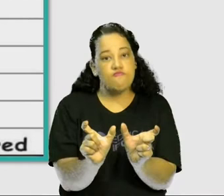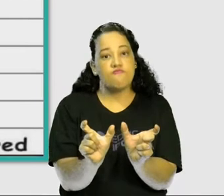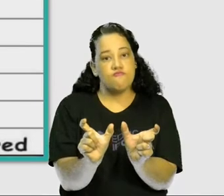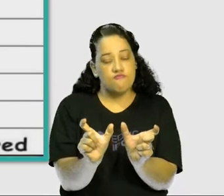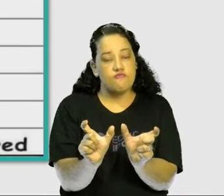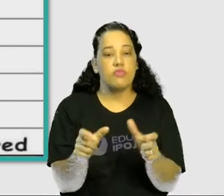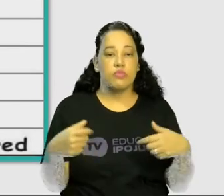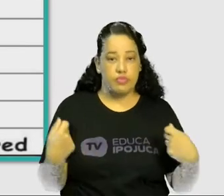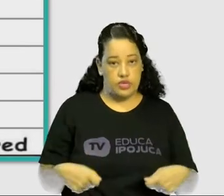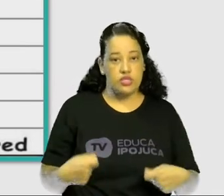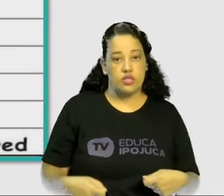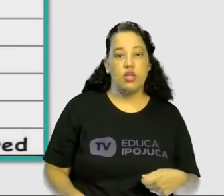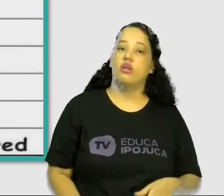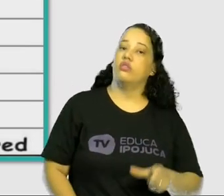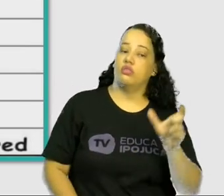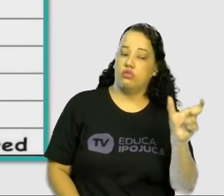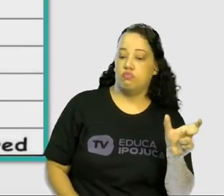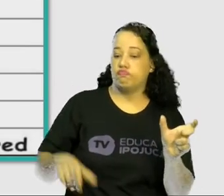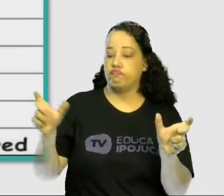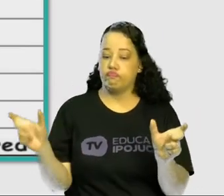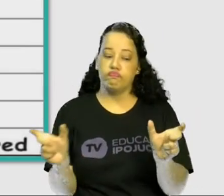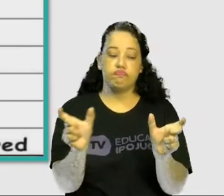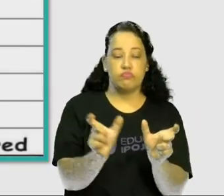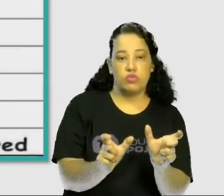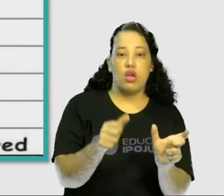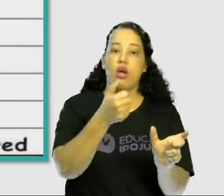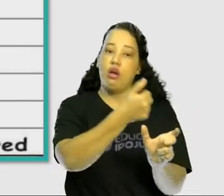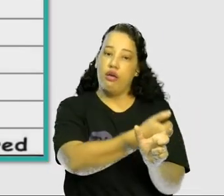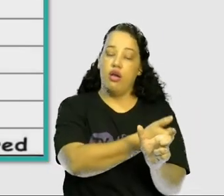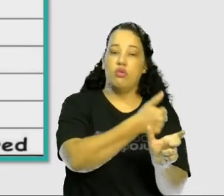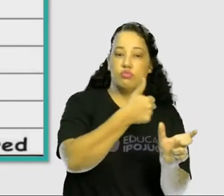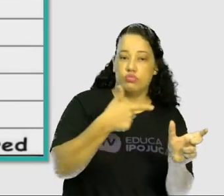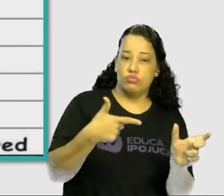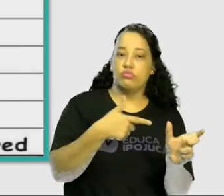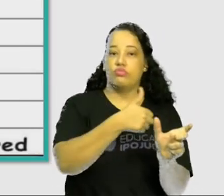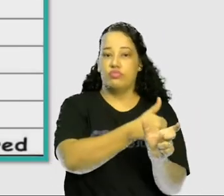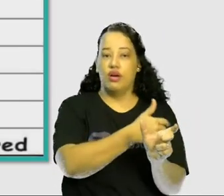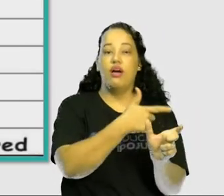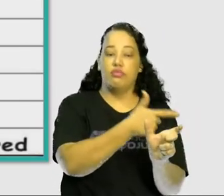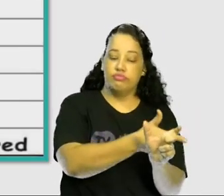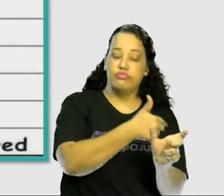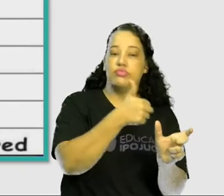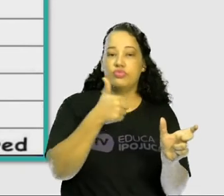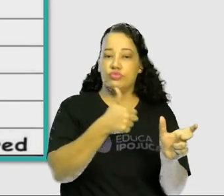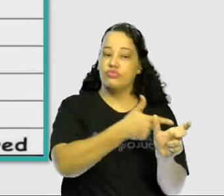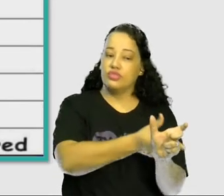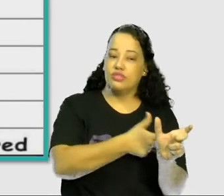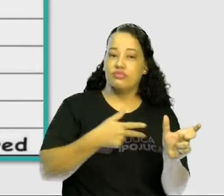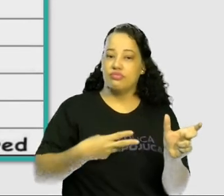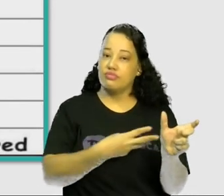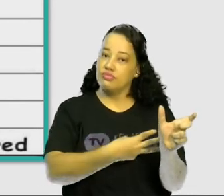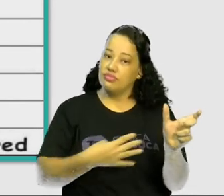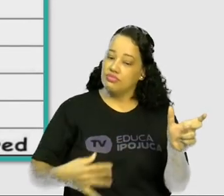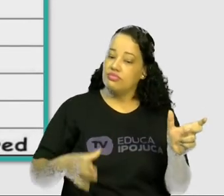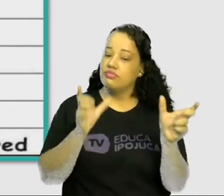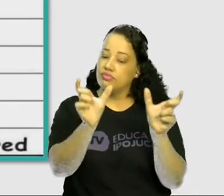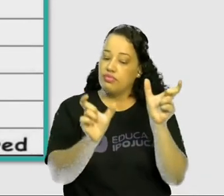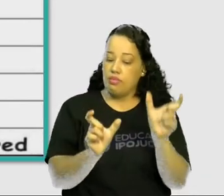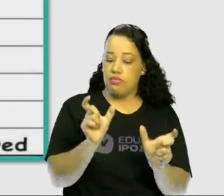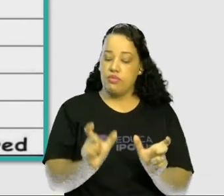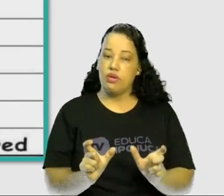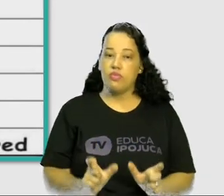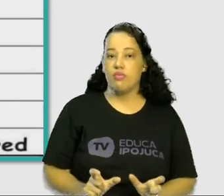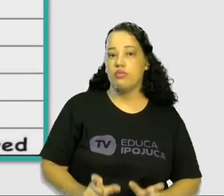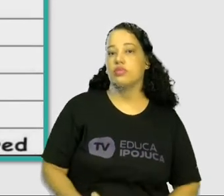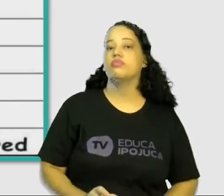Beleza? 21, 22, 23, até chegar no 29. E nós chegarmos